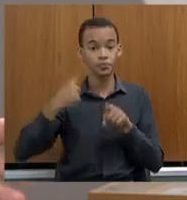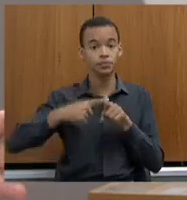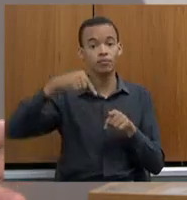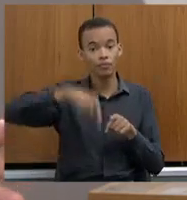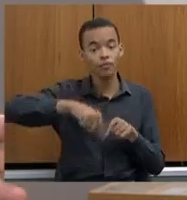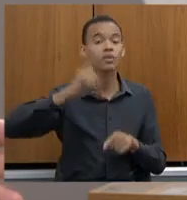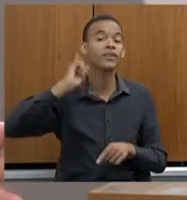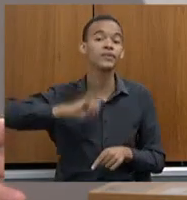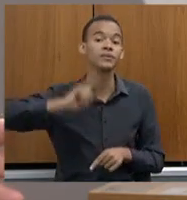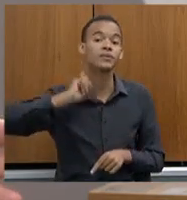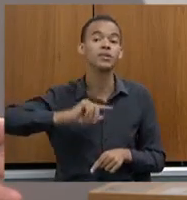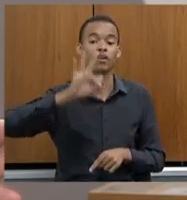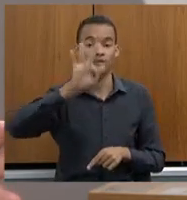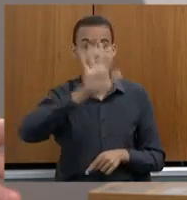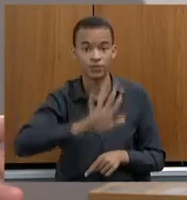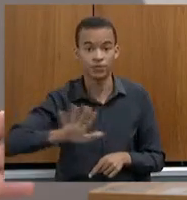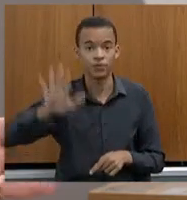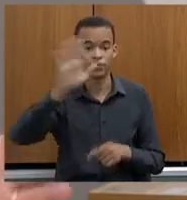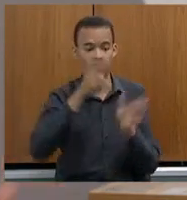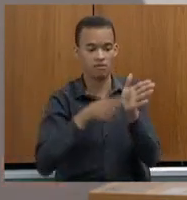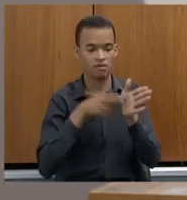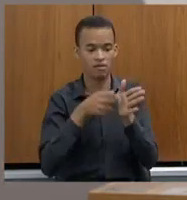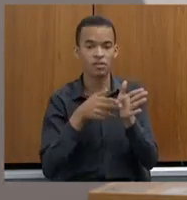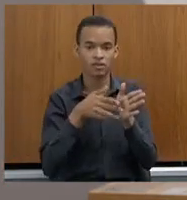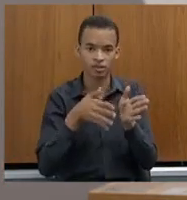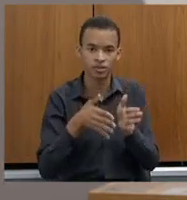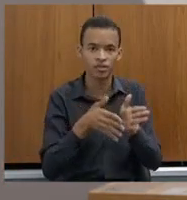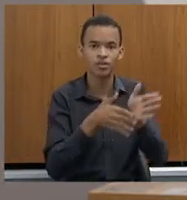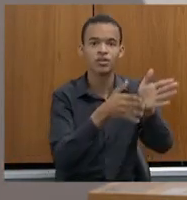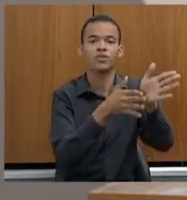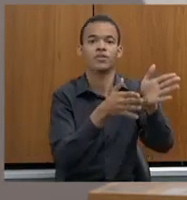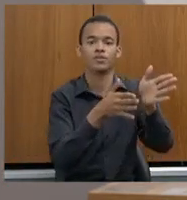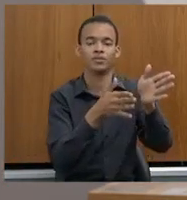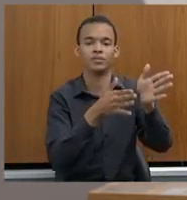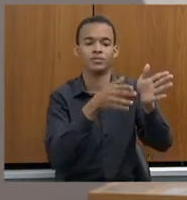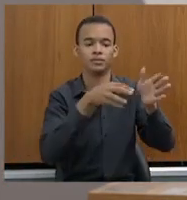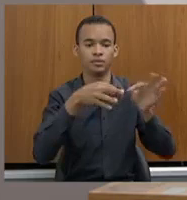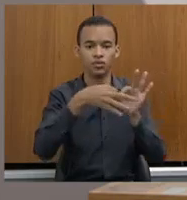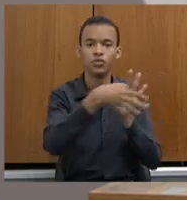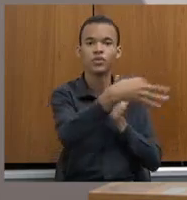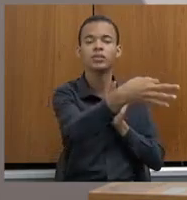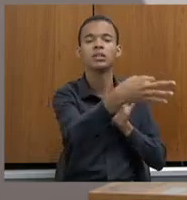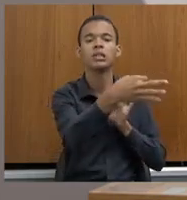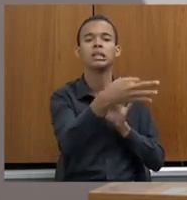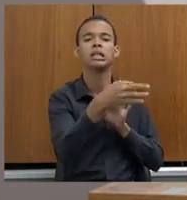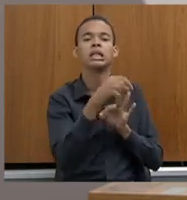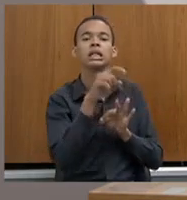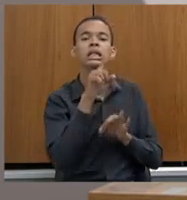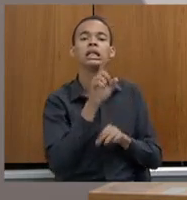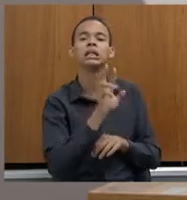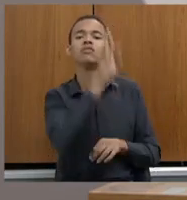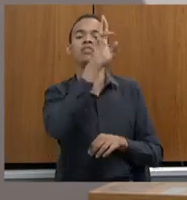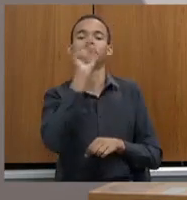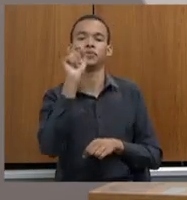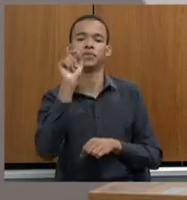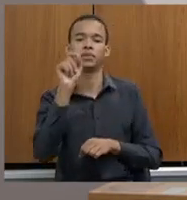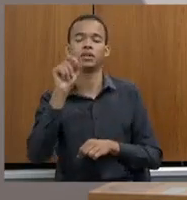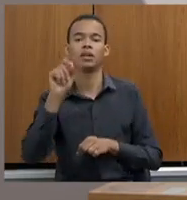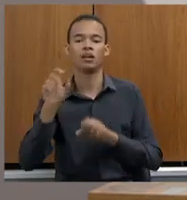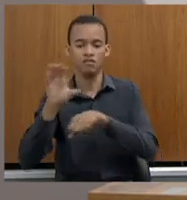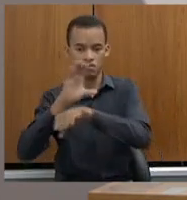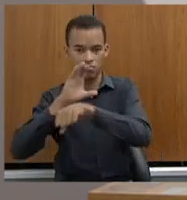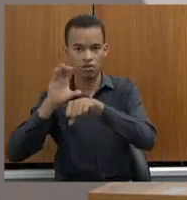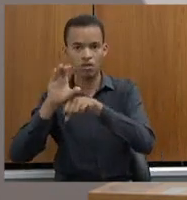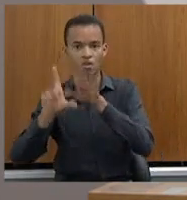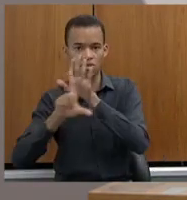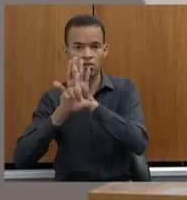A ferrovia é obrigação de quem? É o artigo 144 lá do da Constituição Federal, do atal